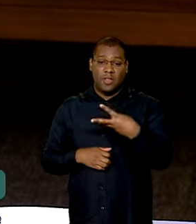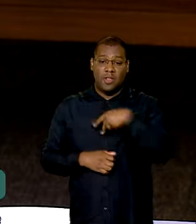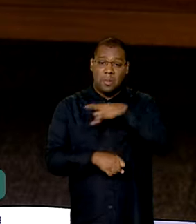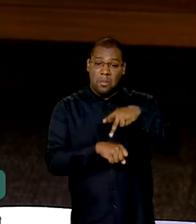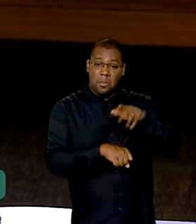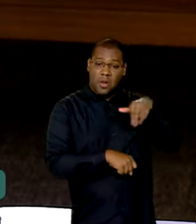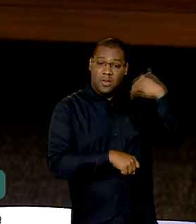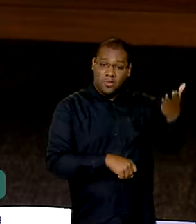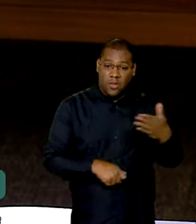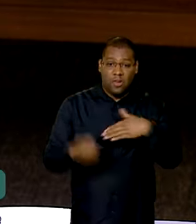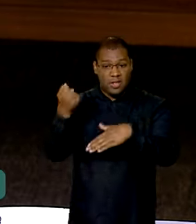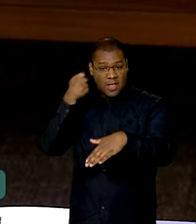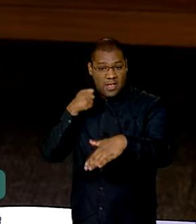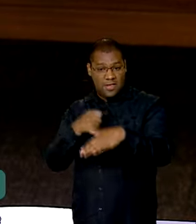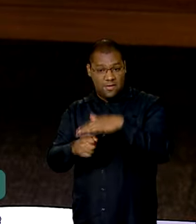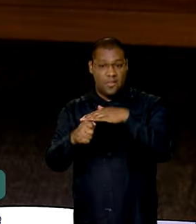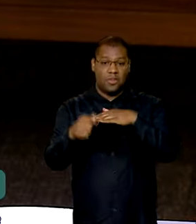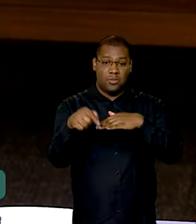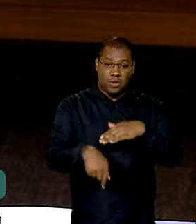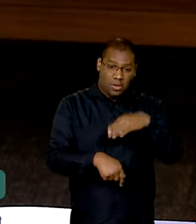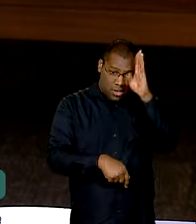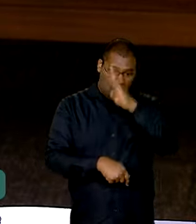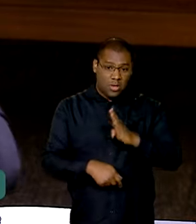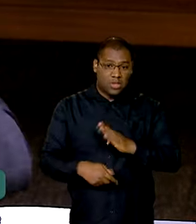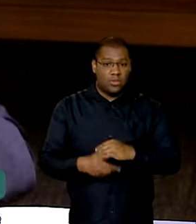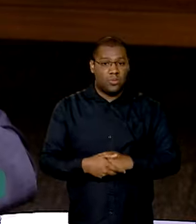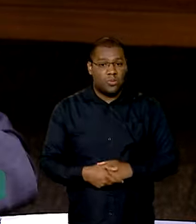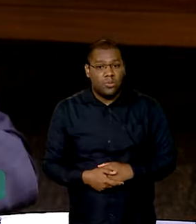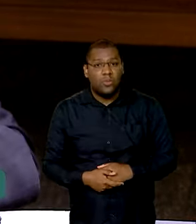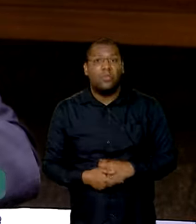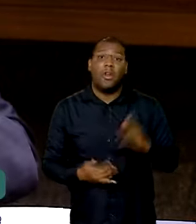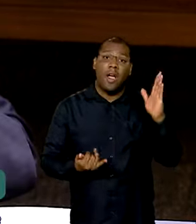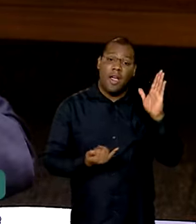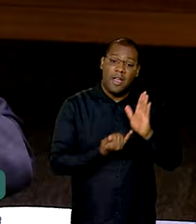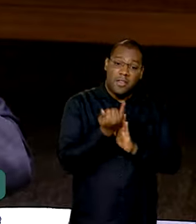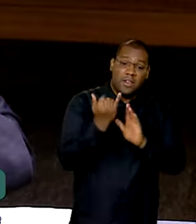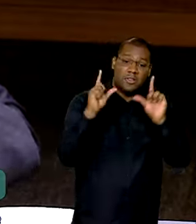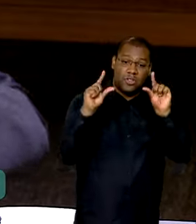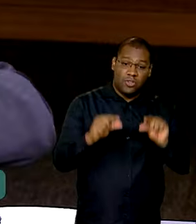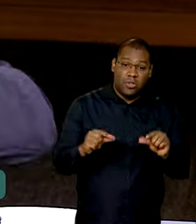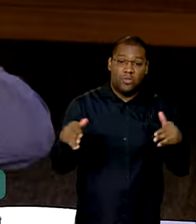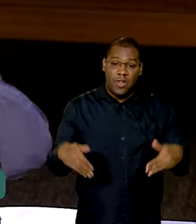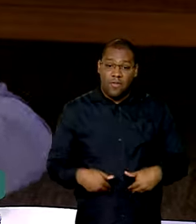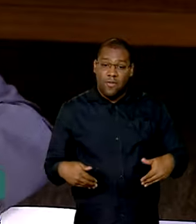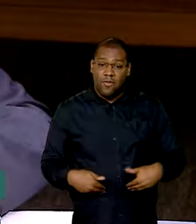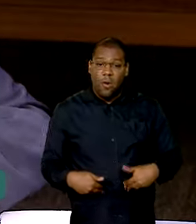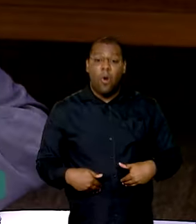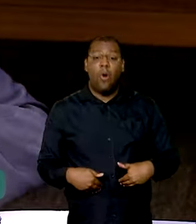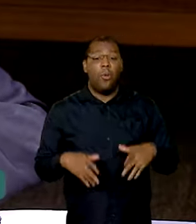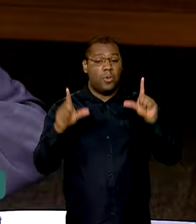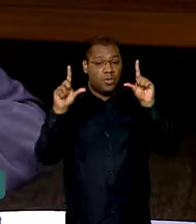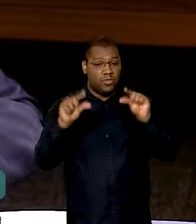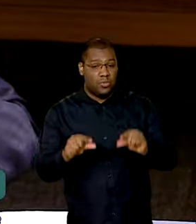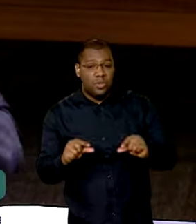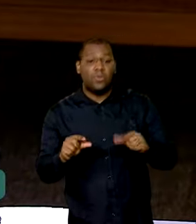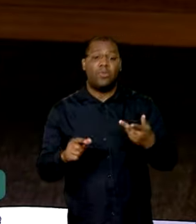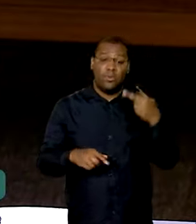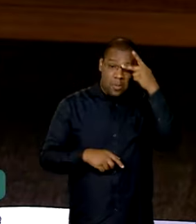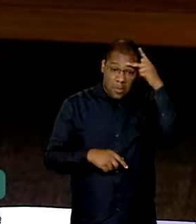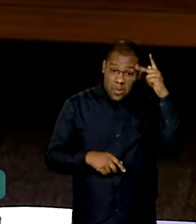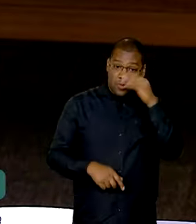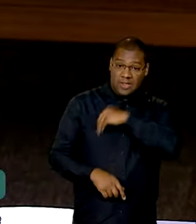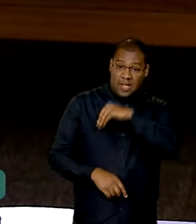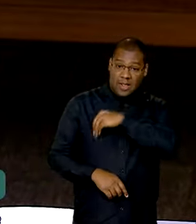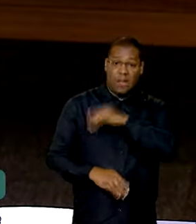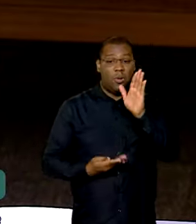Então, as coisas estão acontecendo no Brasil. Veja, a inflação está caindo, a fome está acabando, o salário mínimo aumentando, a renda das pessoas está crescendo,